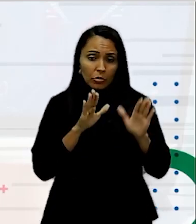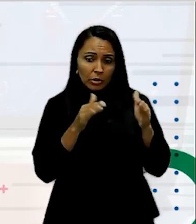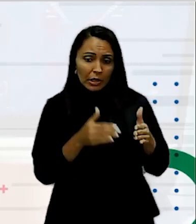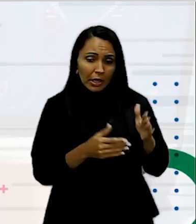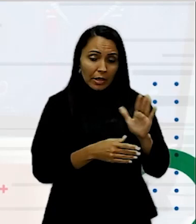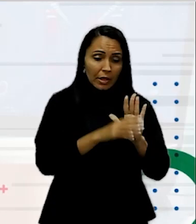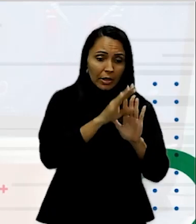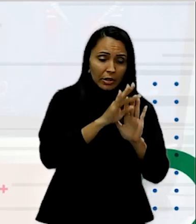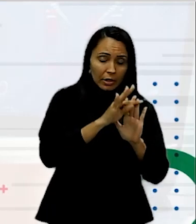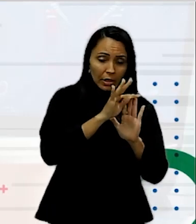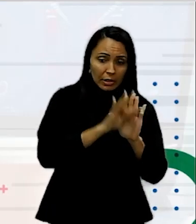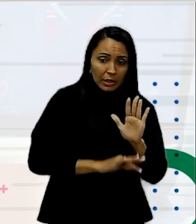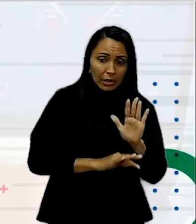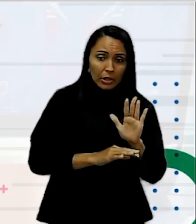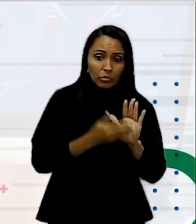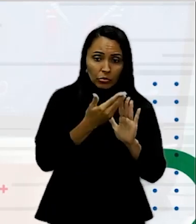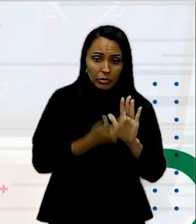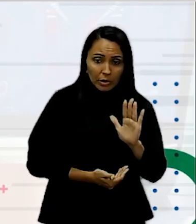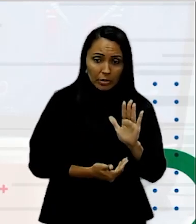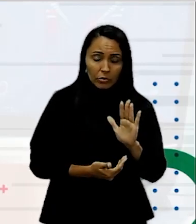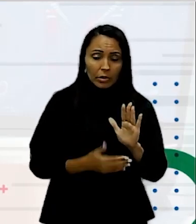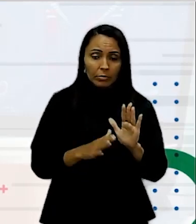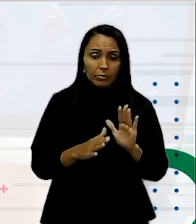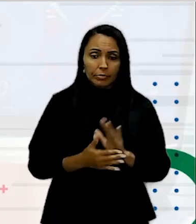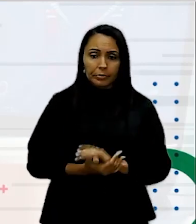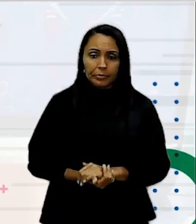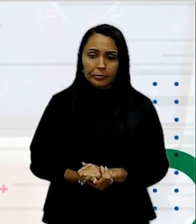pode não ter uma boa leiturabilidade Certo?